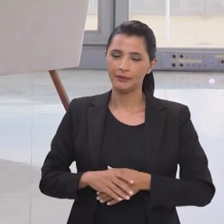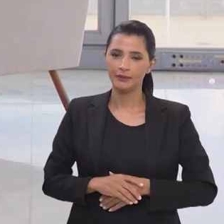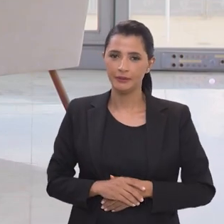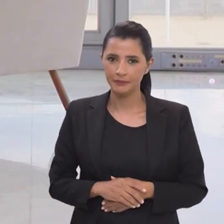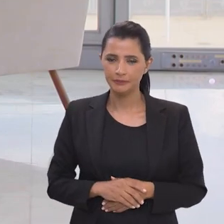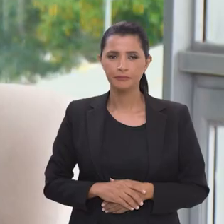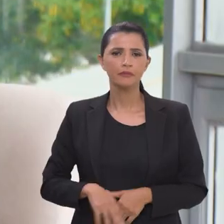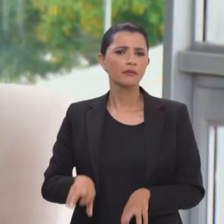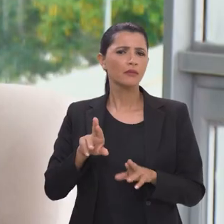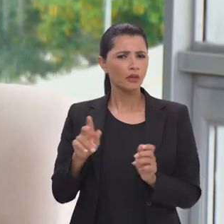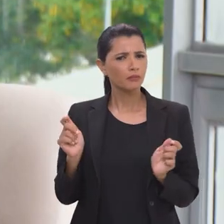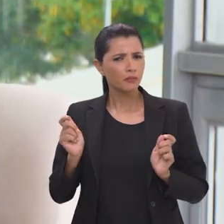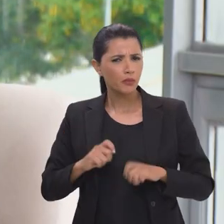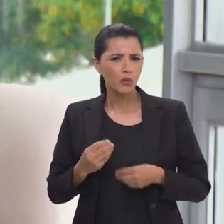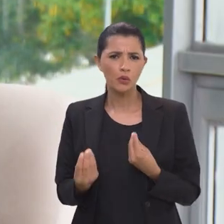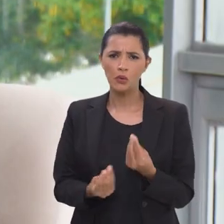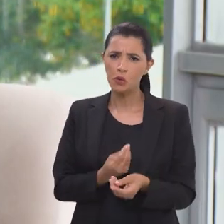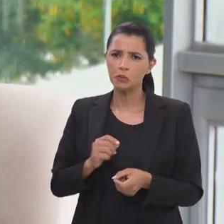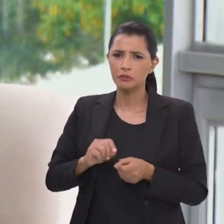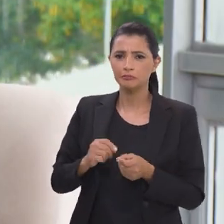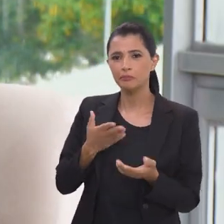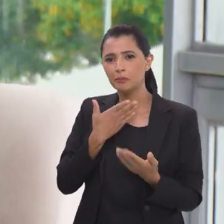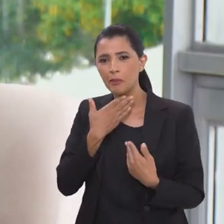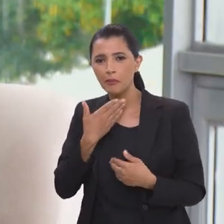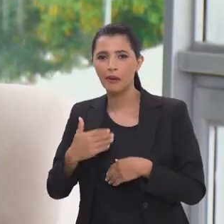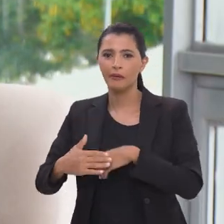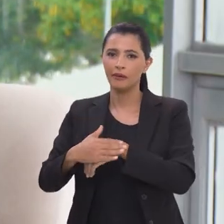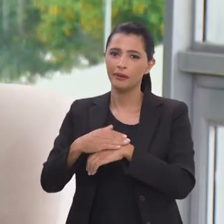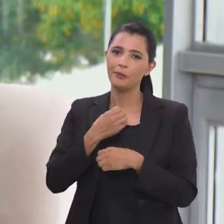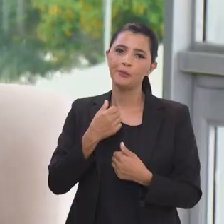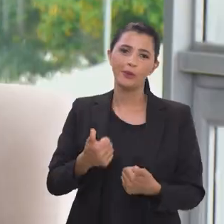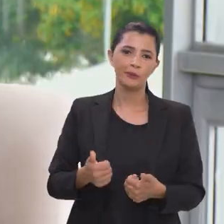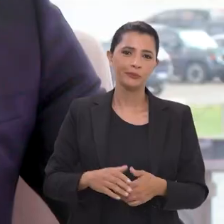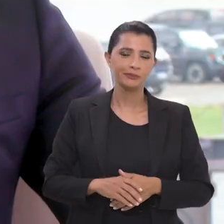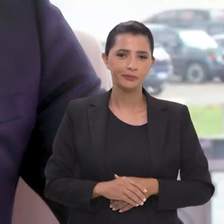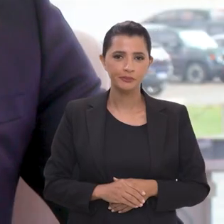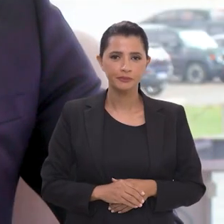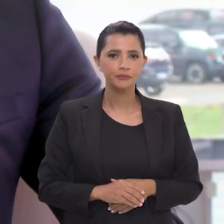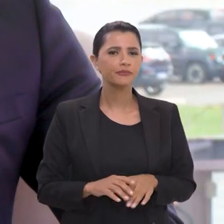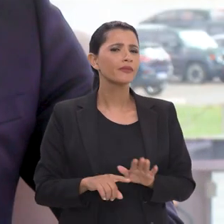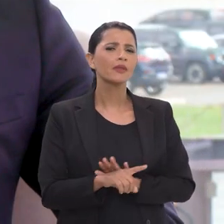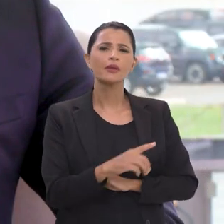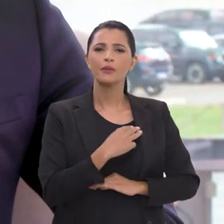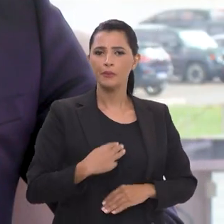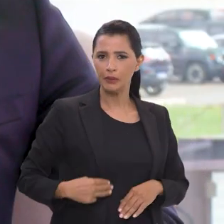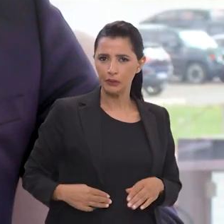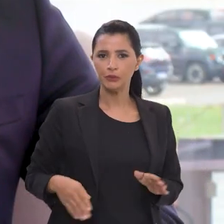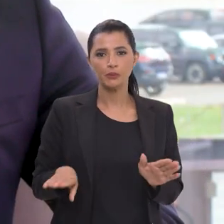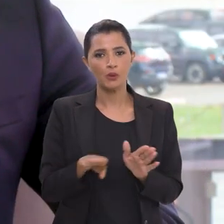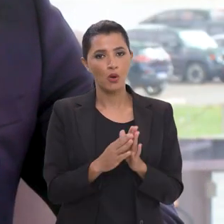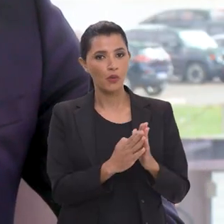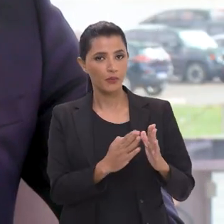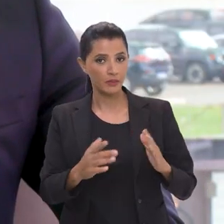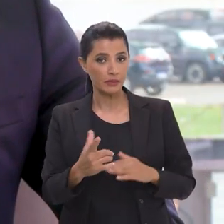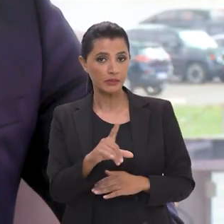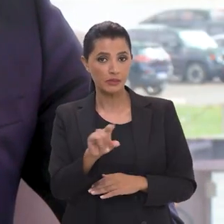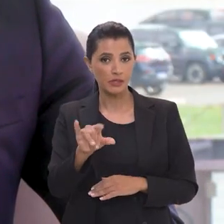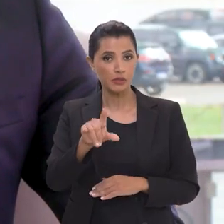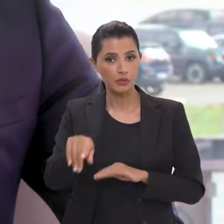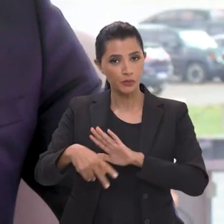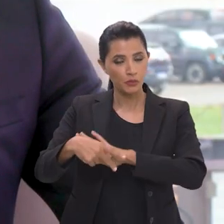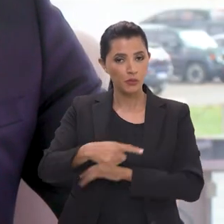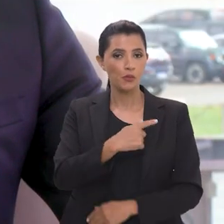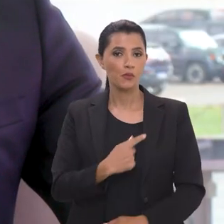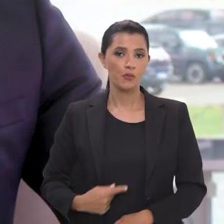e espero que a gente possa fazer um bom bate-papo hoje. Ministro, chegamos aos 100 dias do governo do